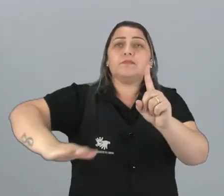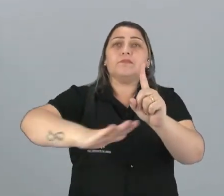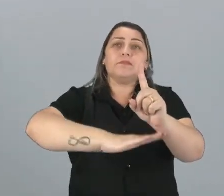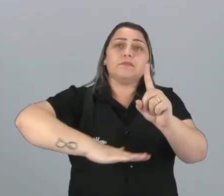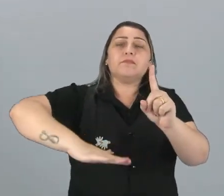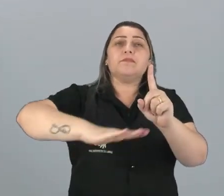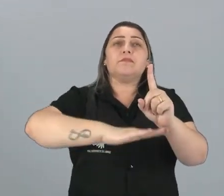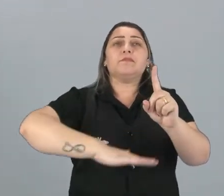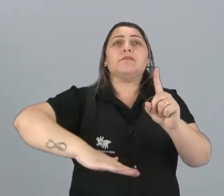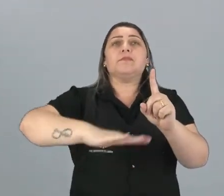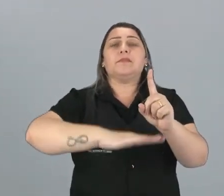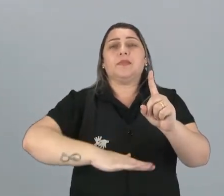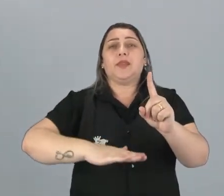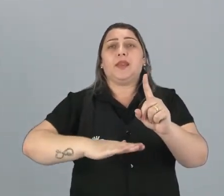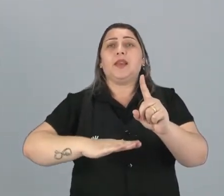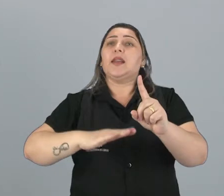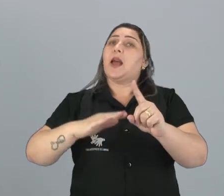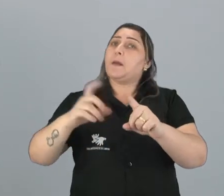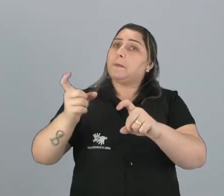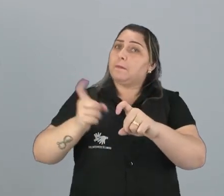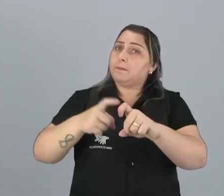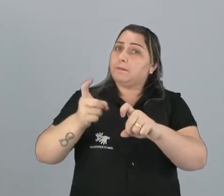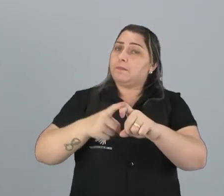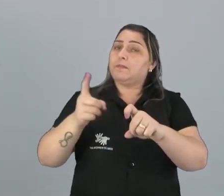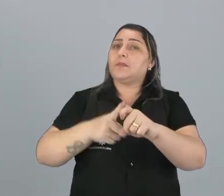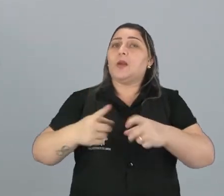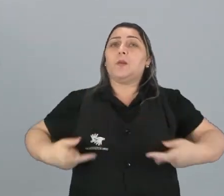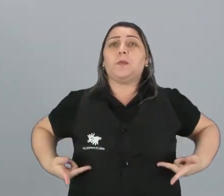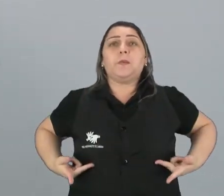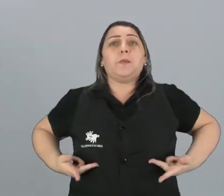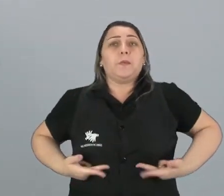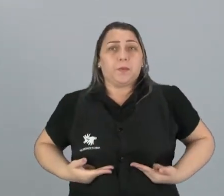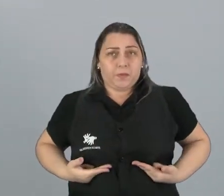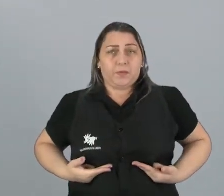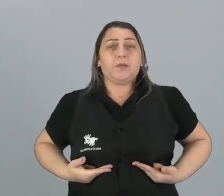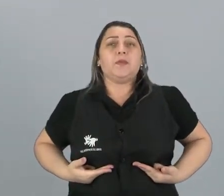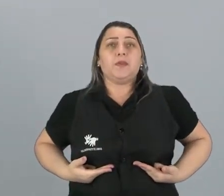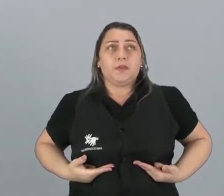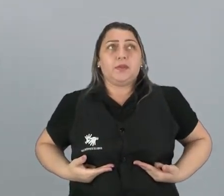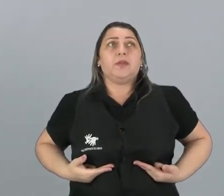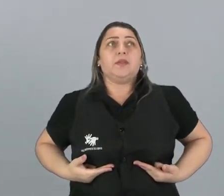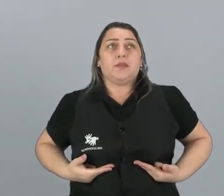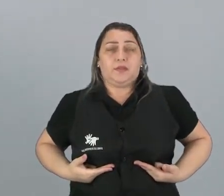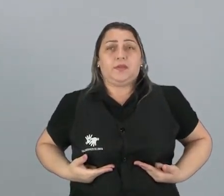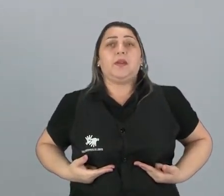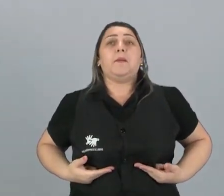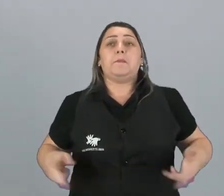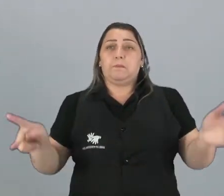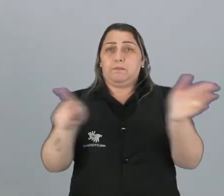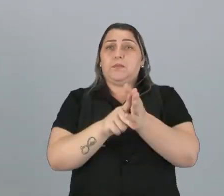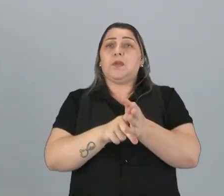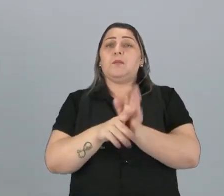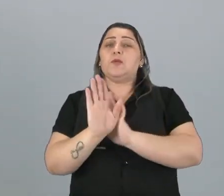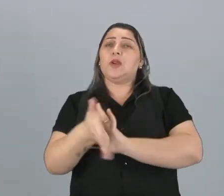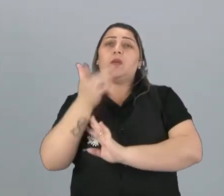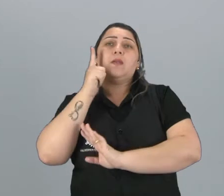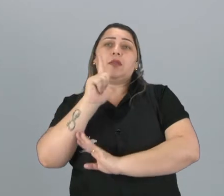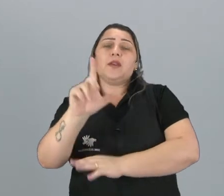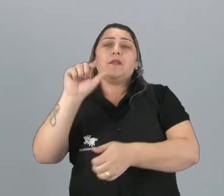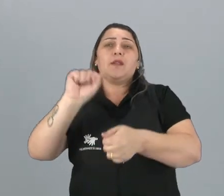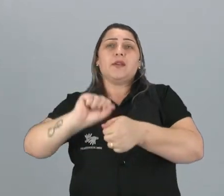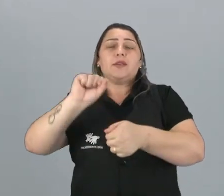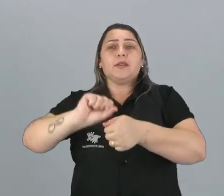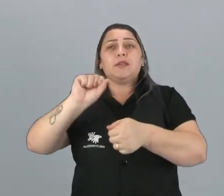da medicina, que muitas cirurgias hoje, daqueles que são especializados nesse ramo, já conseguem fazer